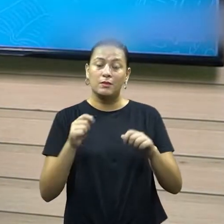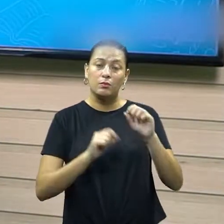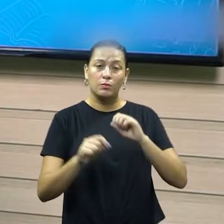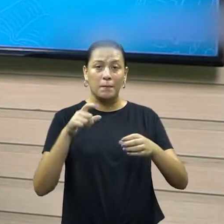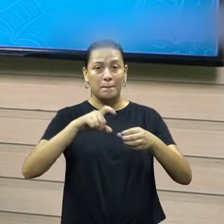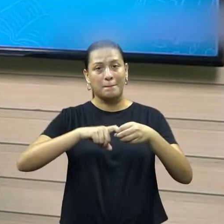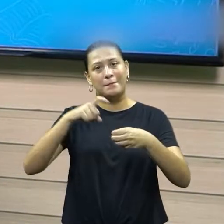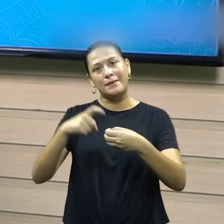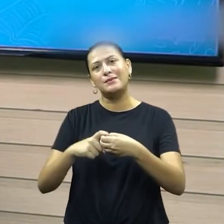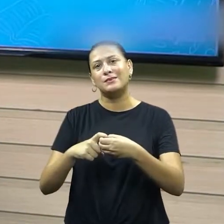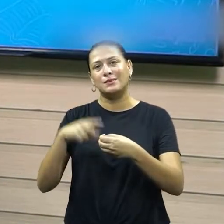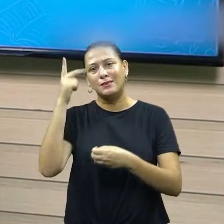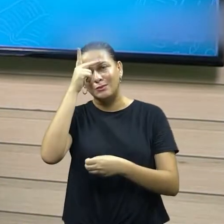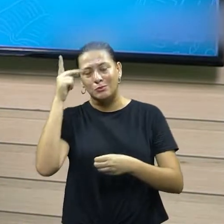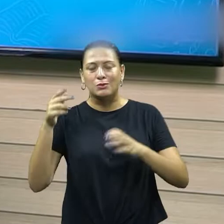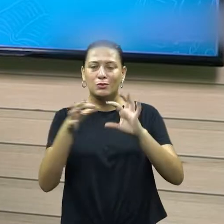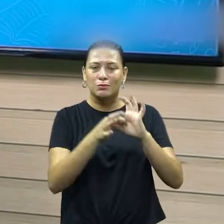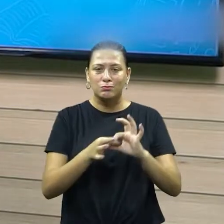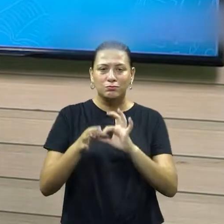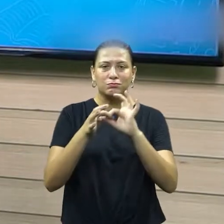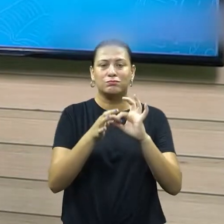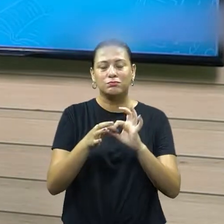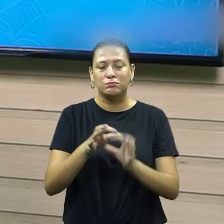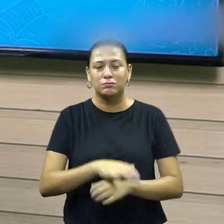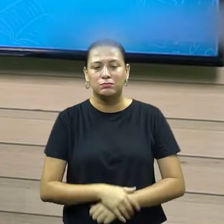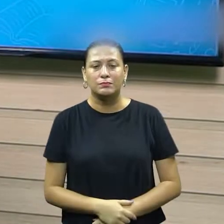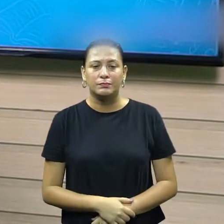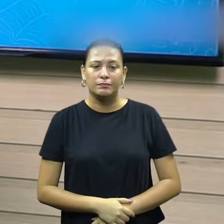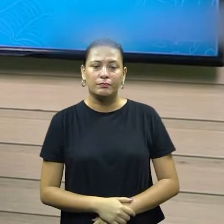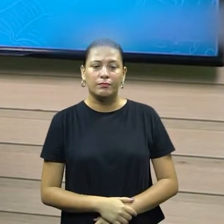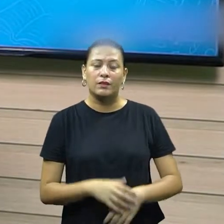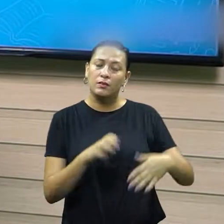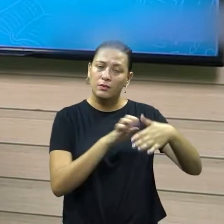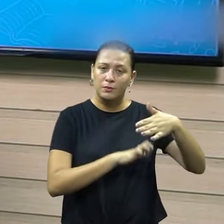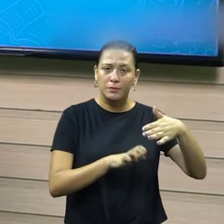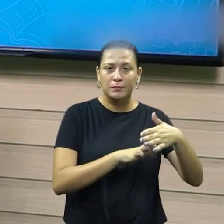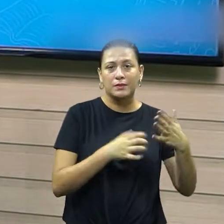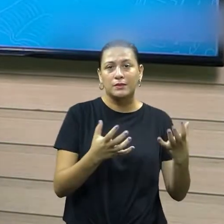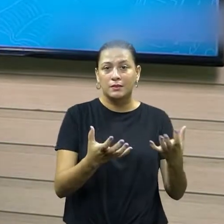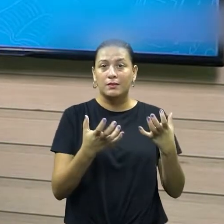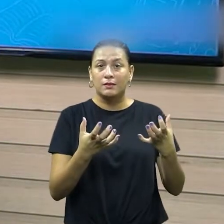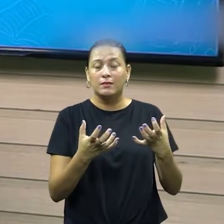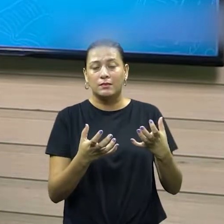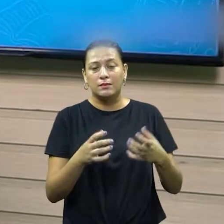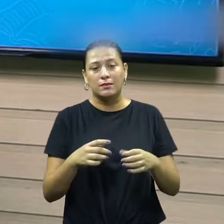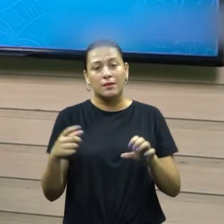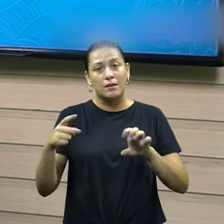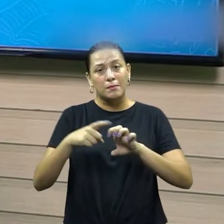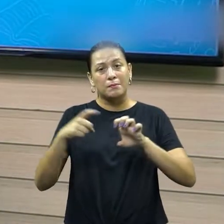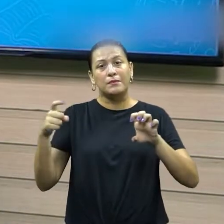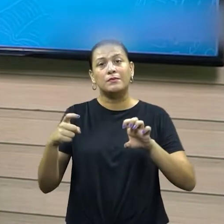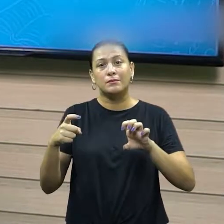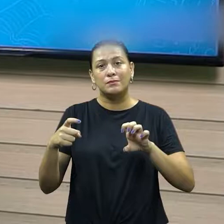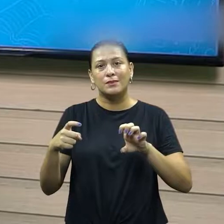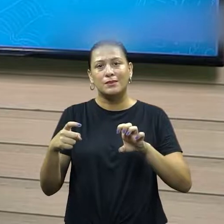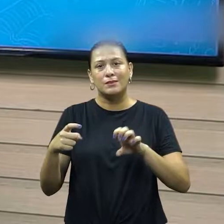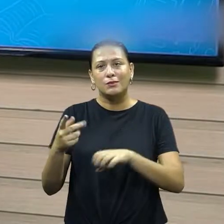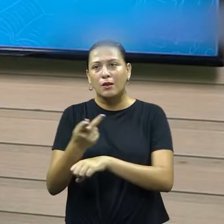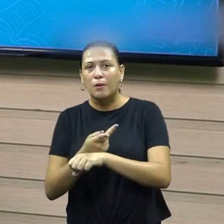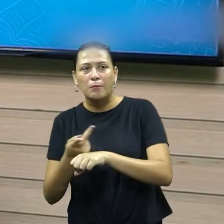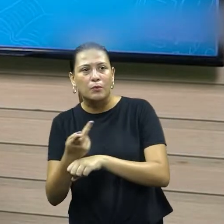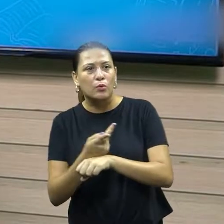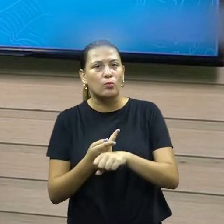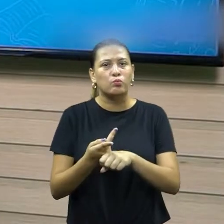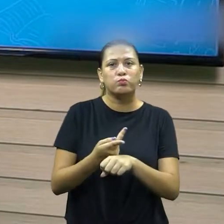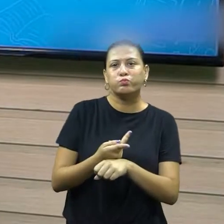Então, é uma determinada empresa que quer realizar um determinado empreendimento, ela busca parceria. Então, aí, vai ter um processo de